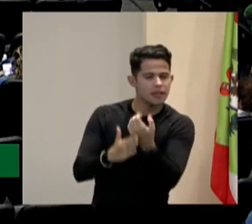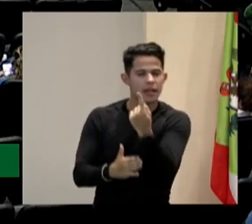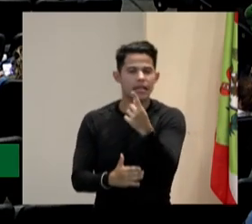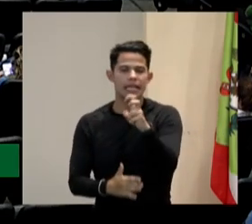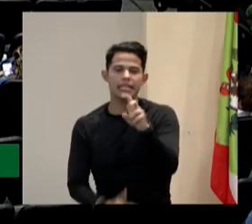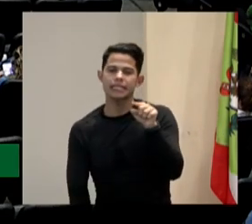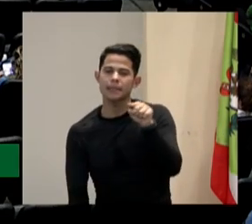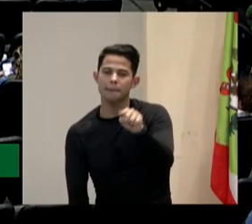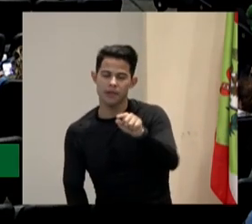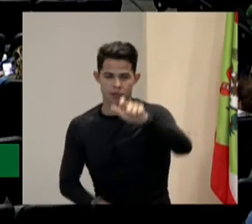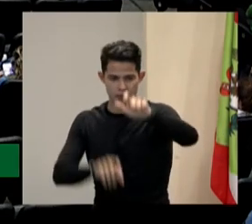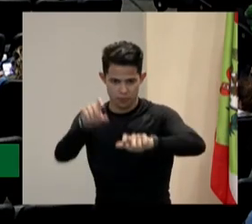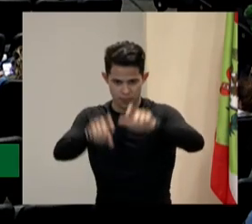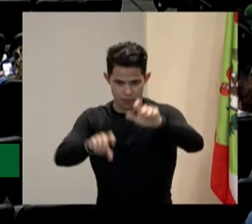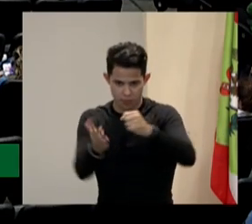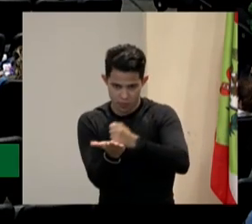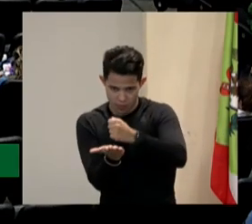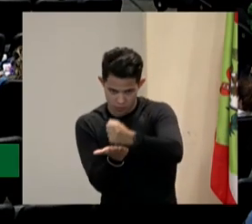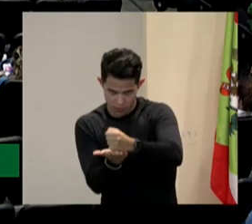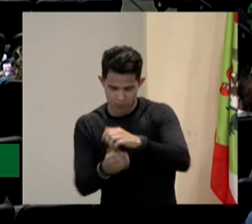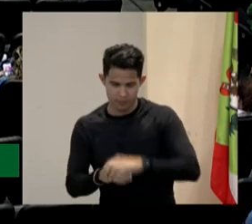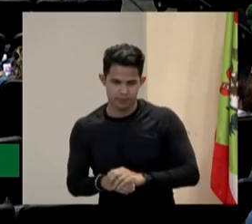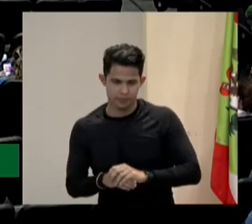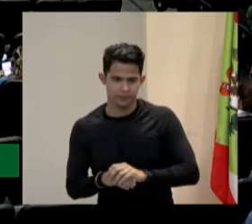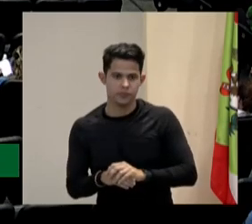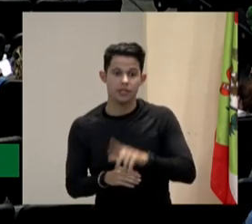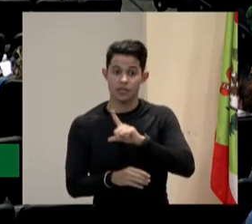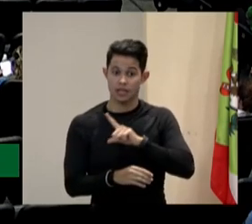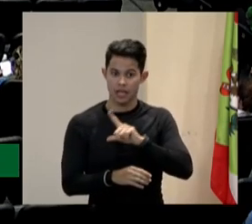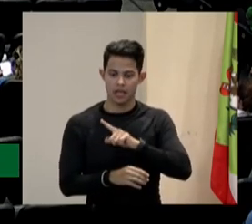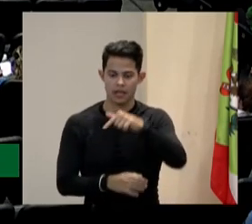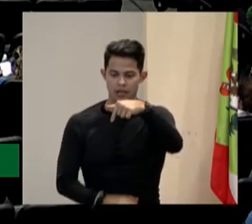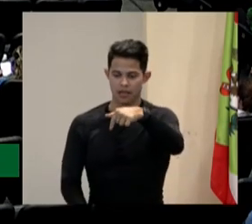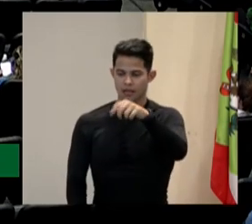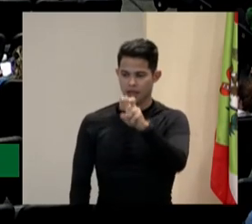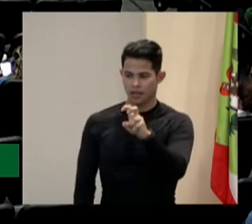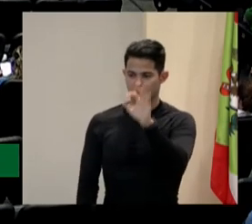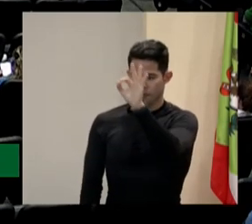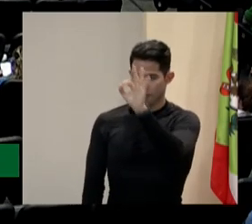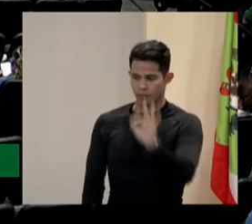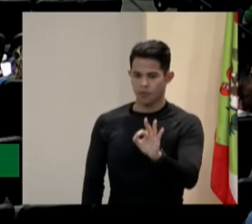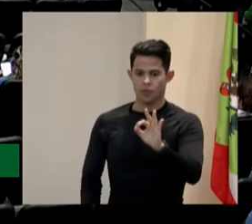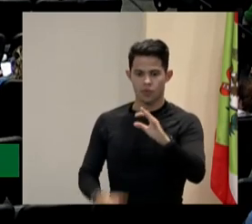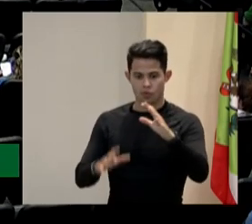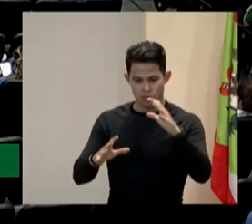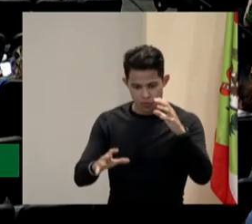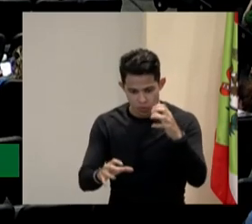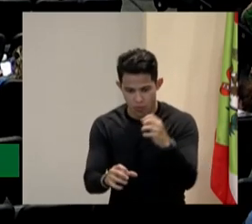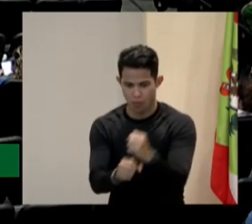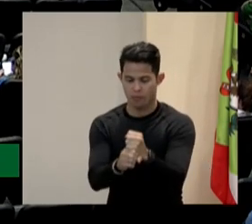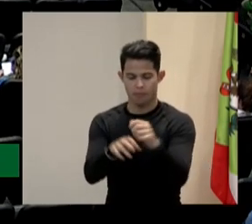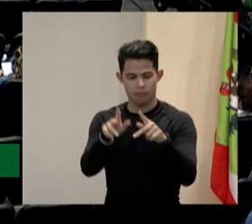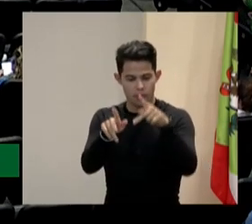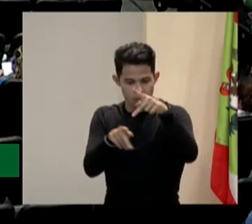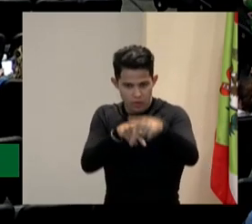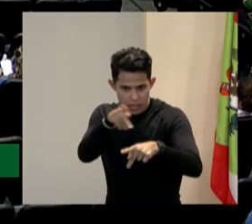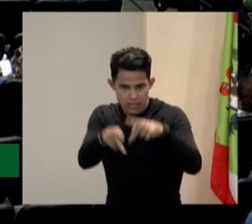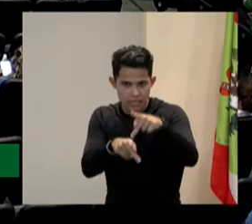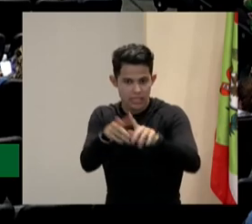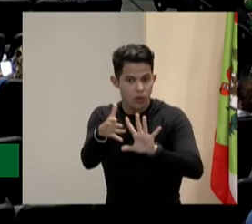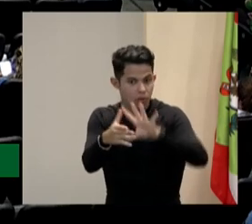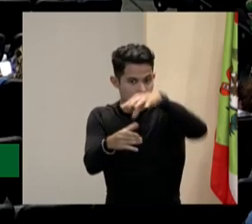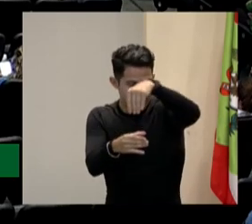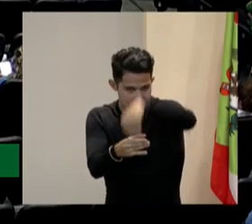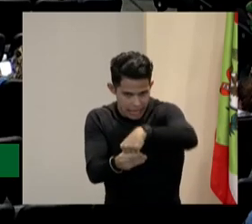Primeiro a gente precisa entender isso. Ela tem 75% de toda a sua população na